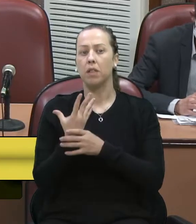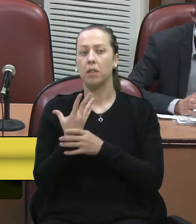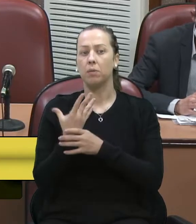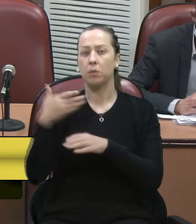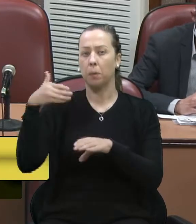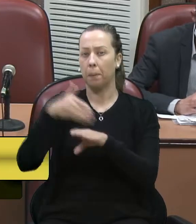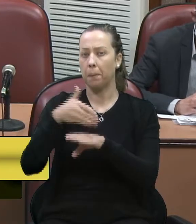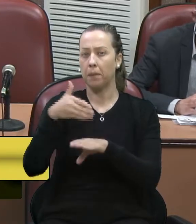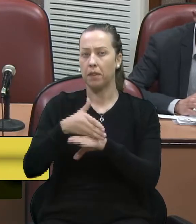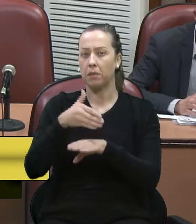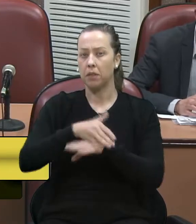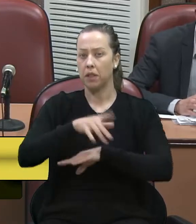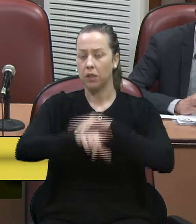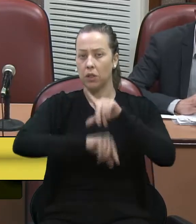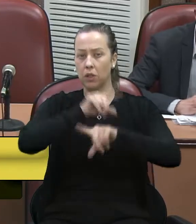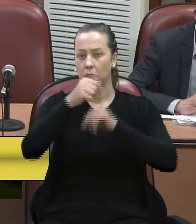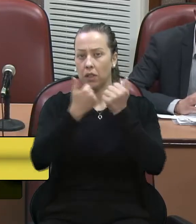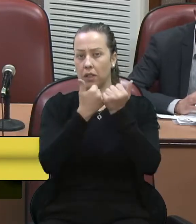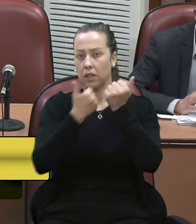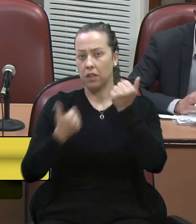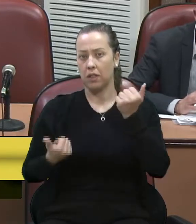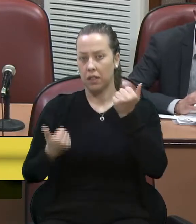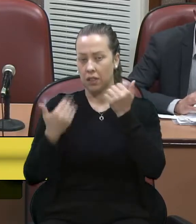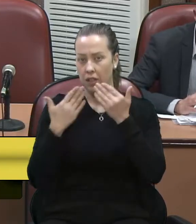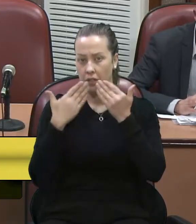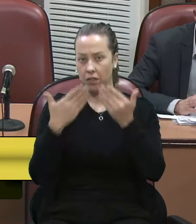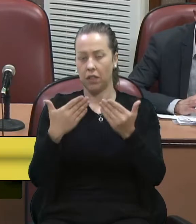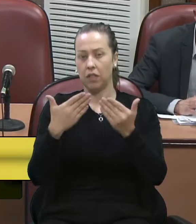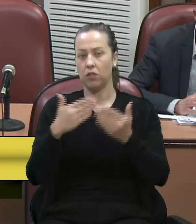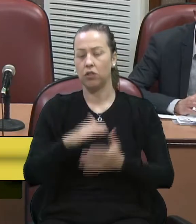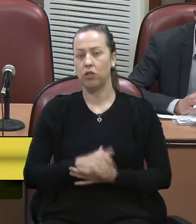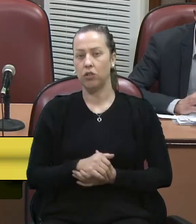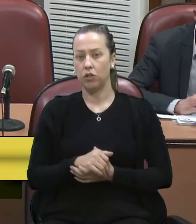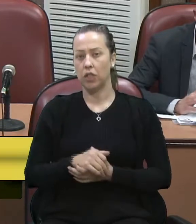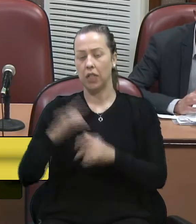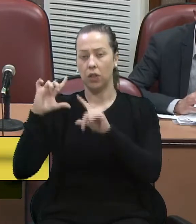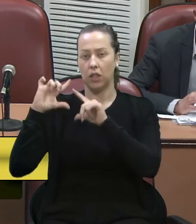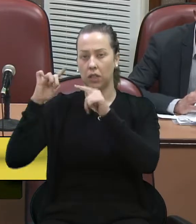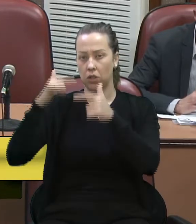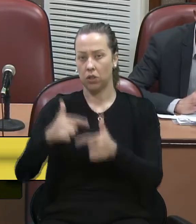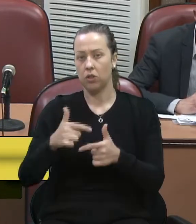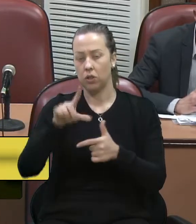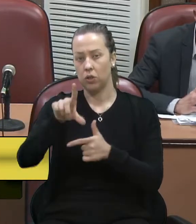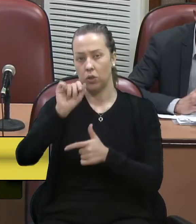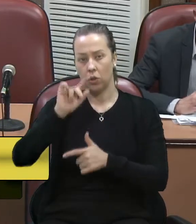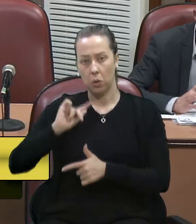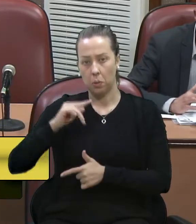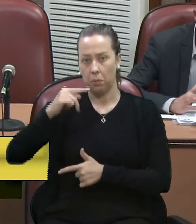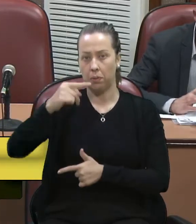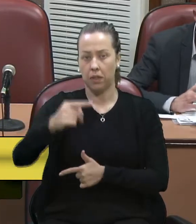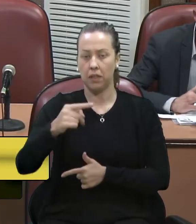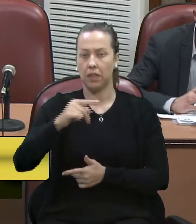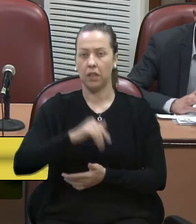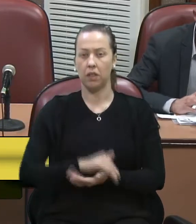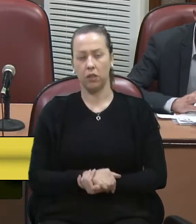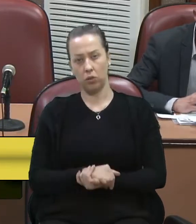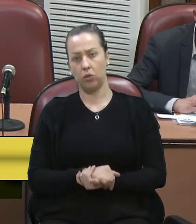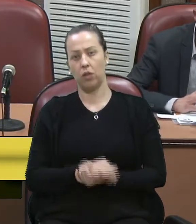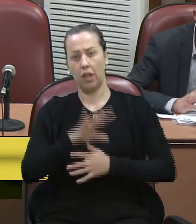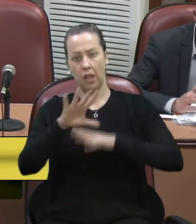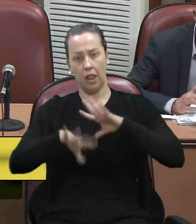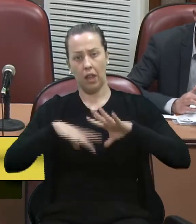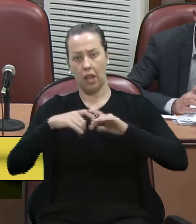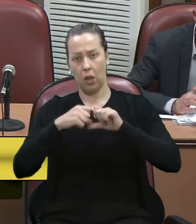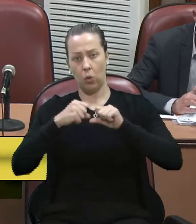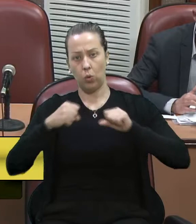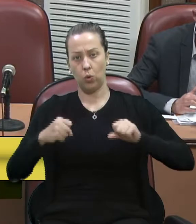participando e elegendo a direção da Frente Parlamentar do Tradicionalismo, ficou com o presidente o Daniluz,